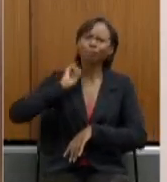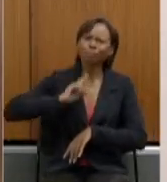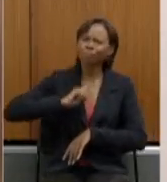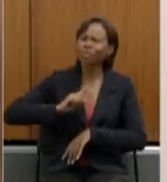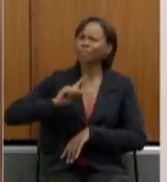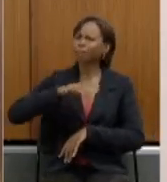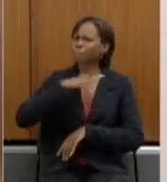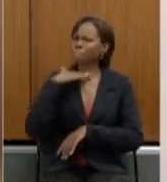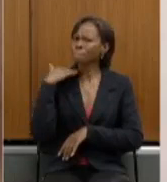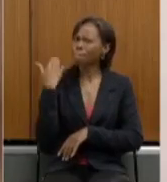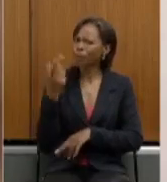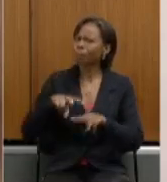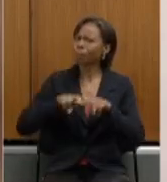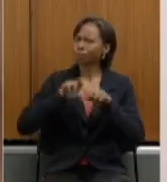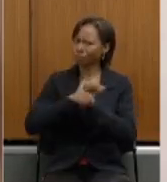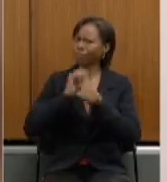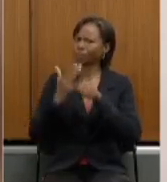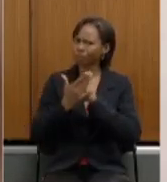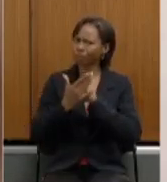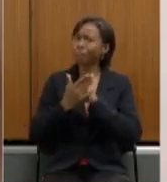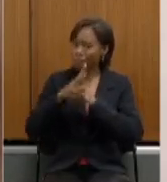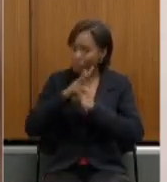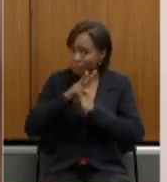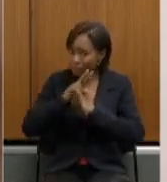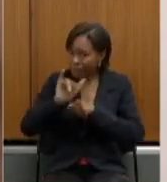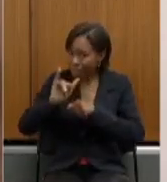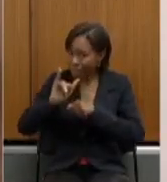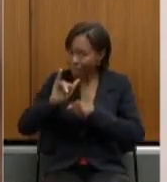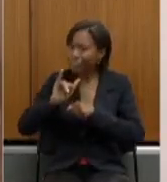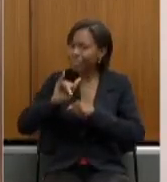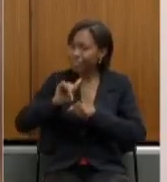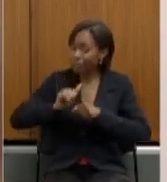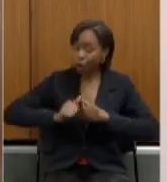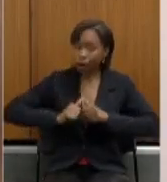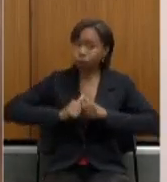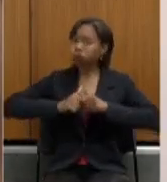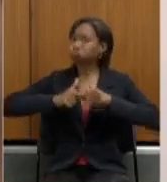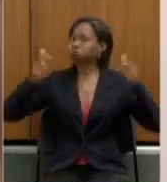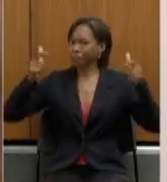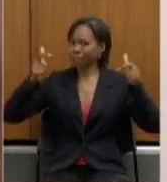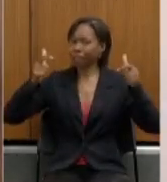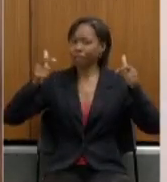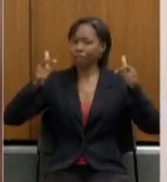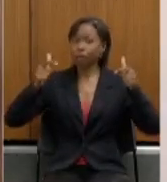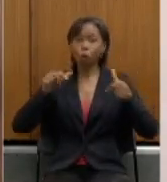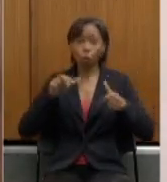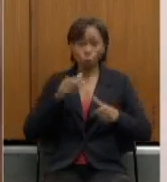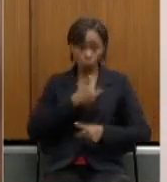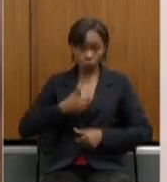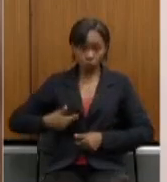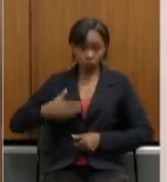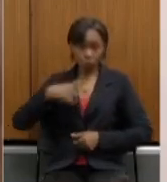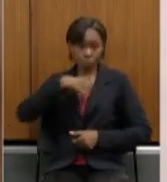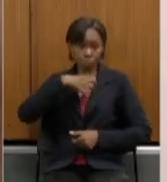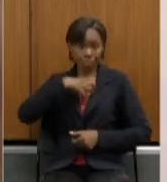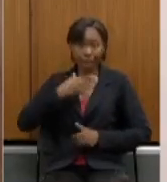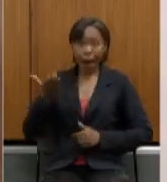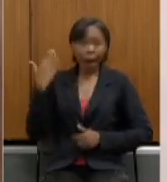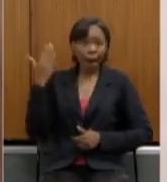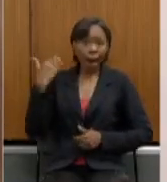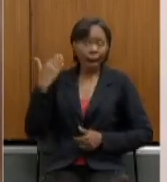rombo ele vai aumentar o governador Rui Costa que nunca falou em possibilidades de atraso de salário